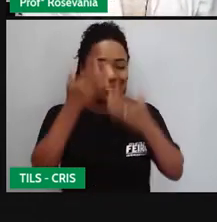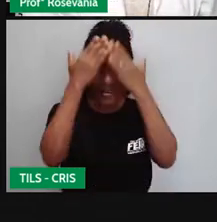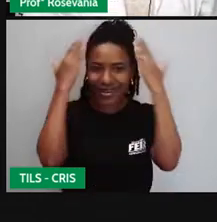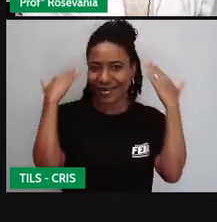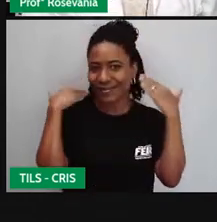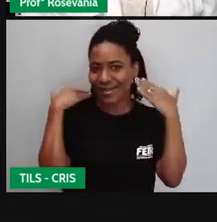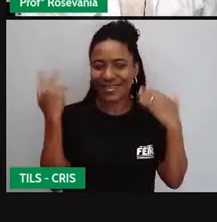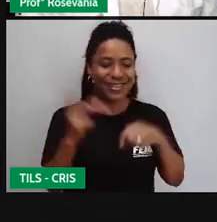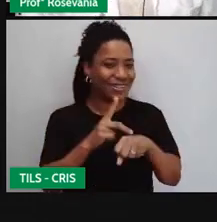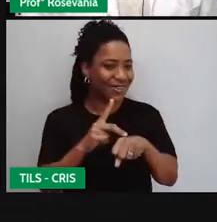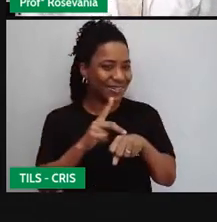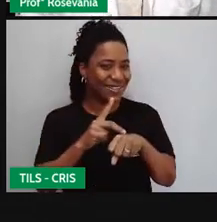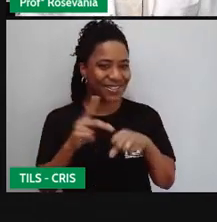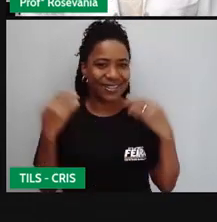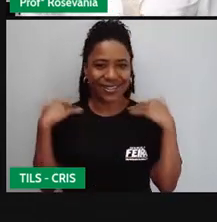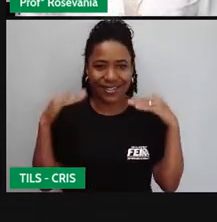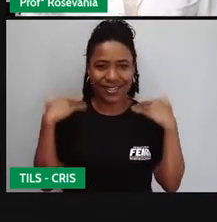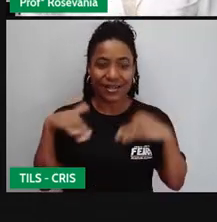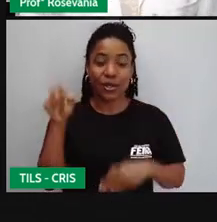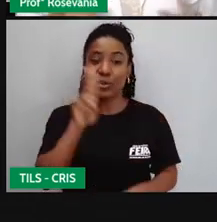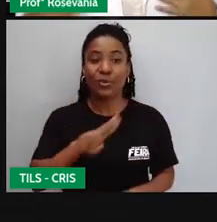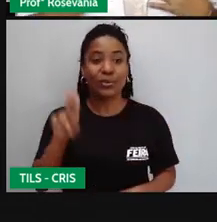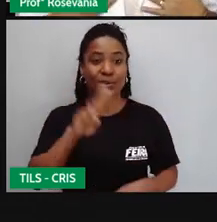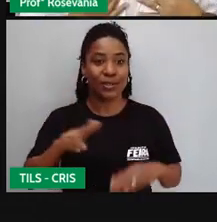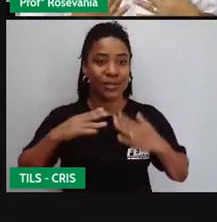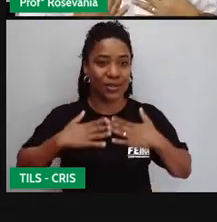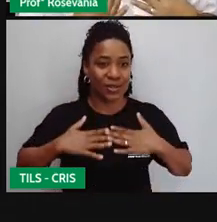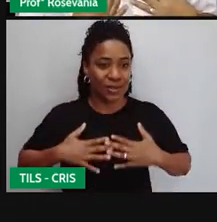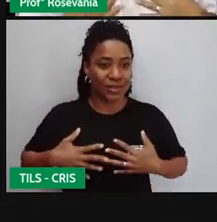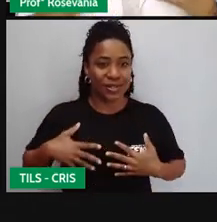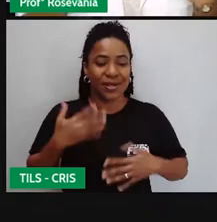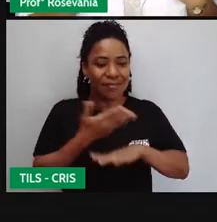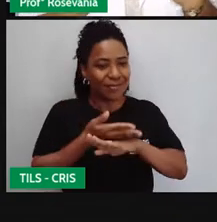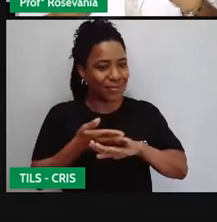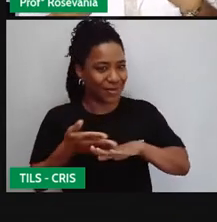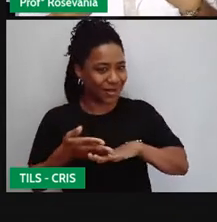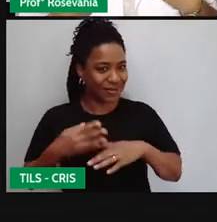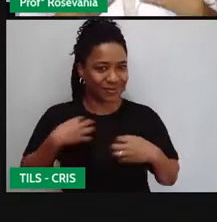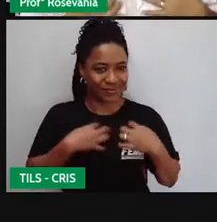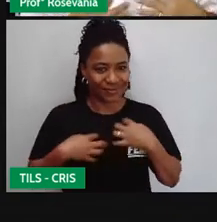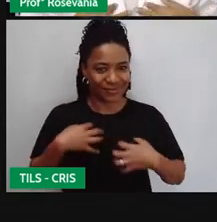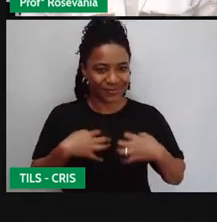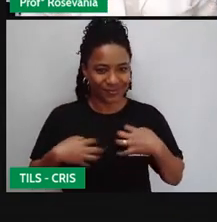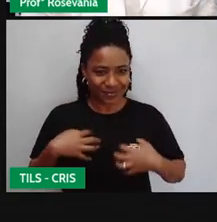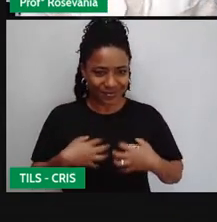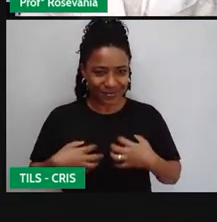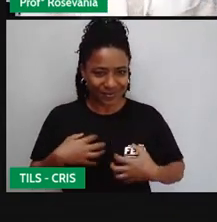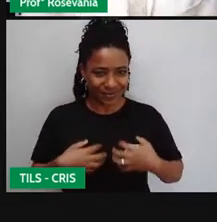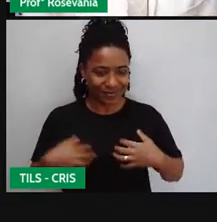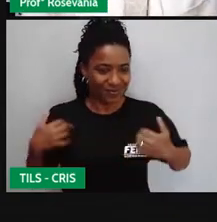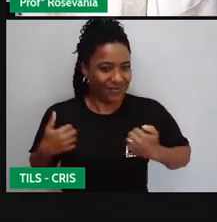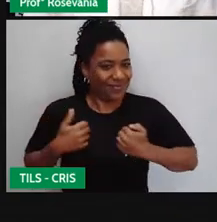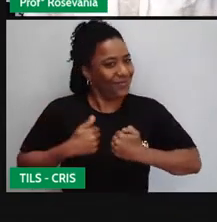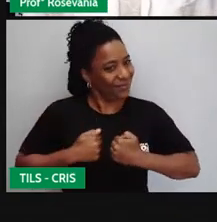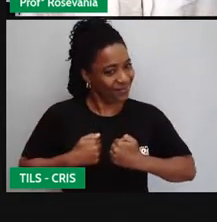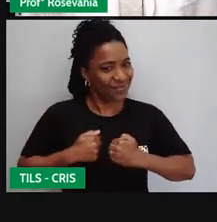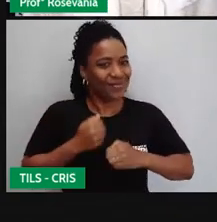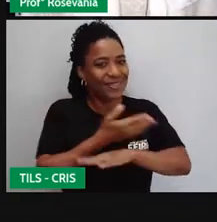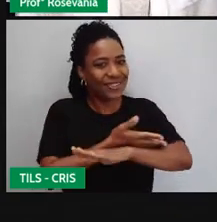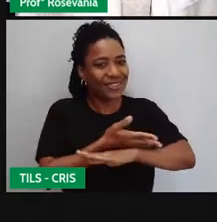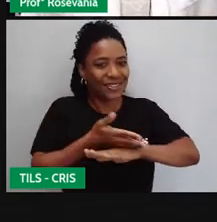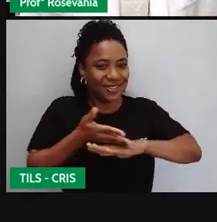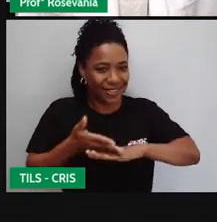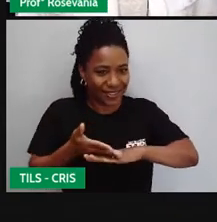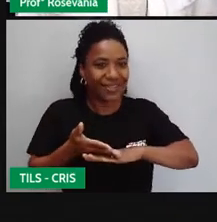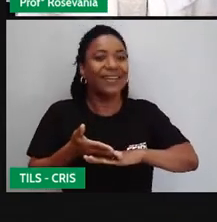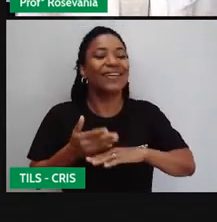na altura do ombro. Tô usando uma blusa branquinha com o jaleco branco e,